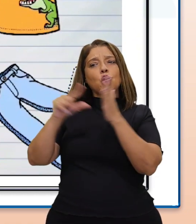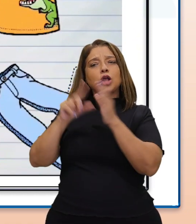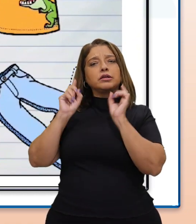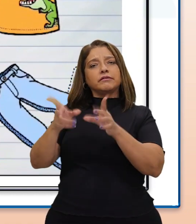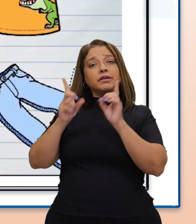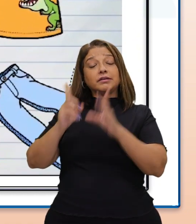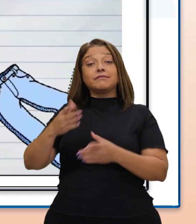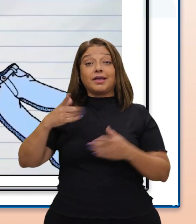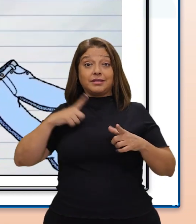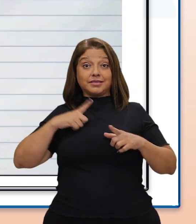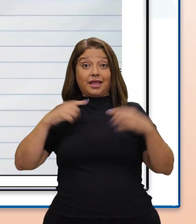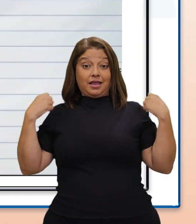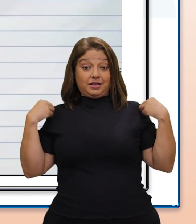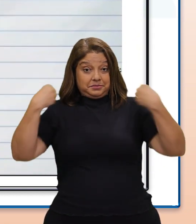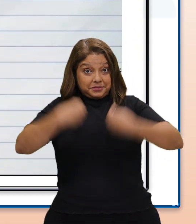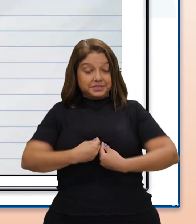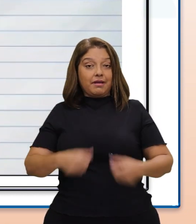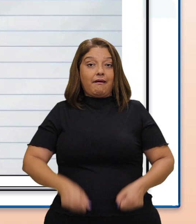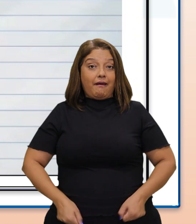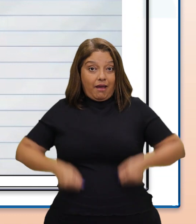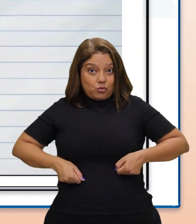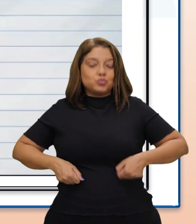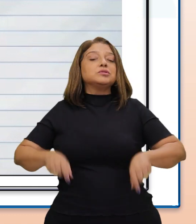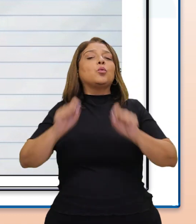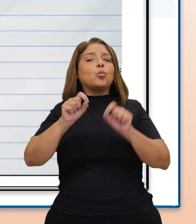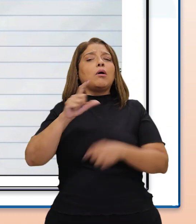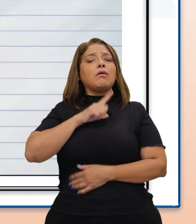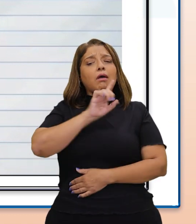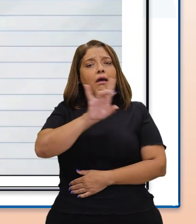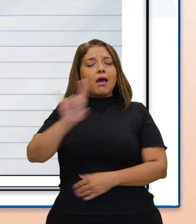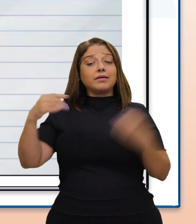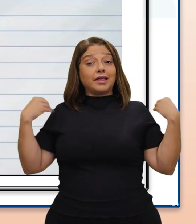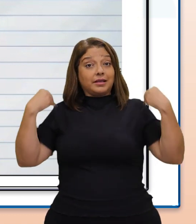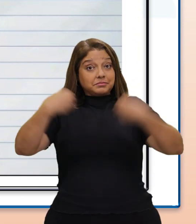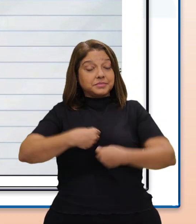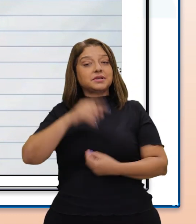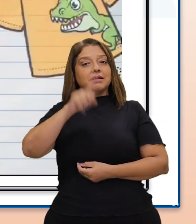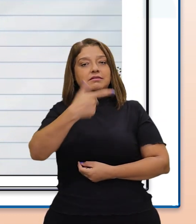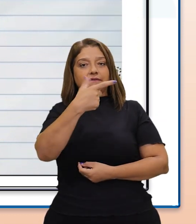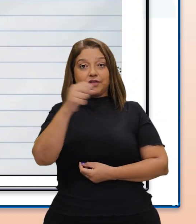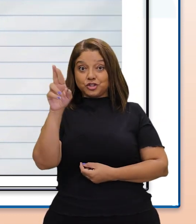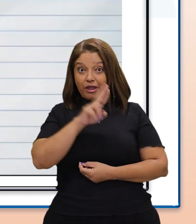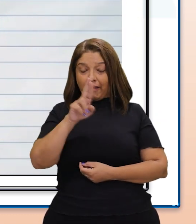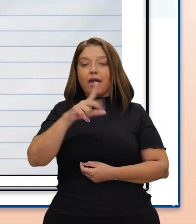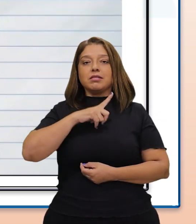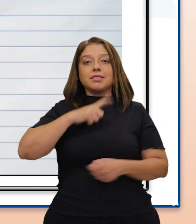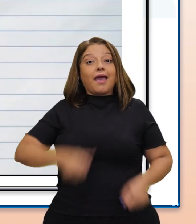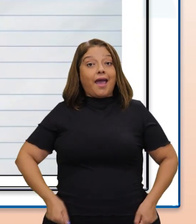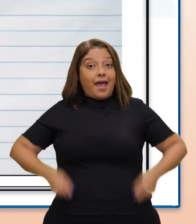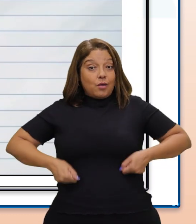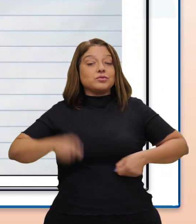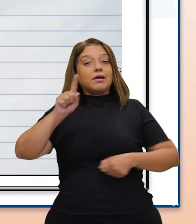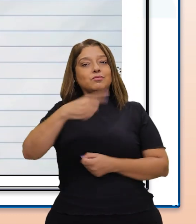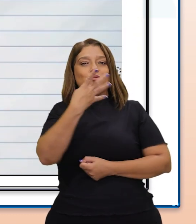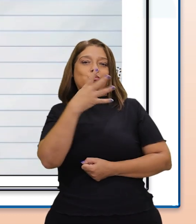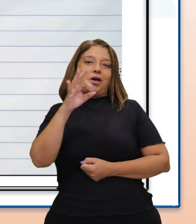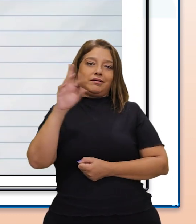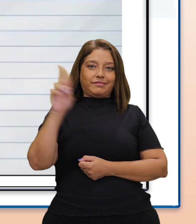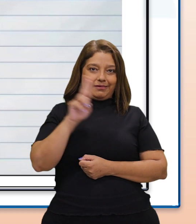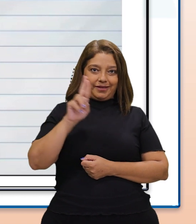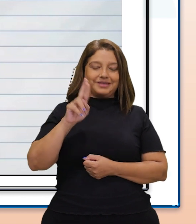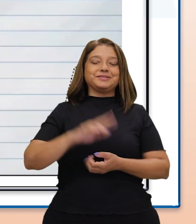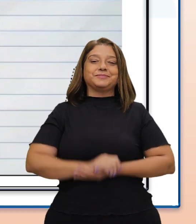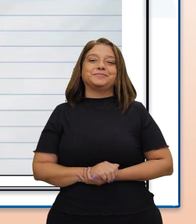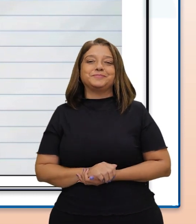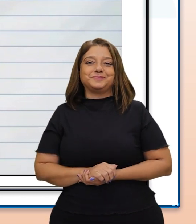camisetas e calças. Sabemos que cada camiseta custa 20 reais e cada calça custa 40 reais.